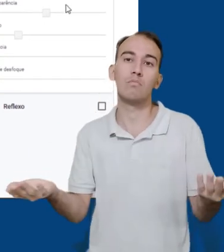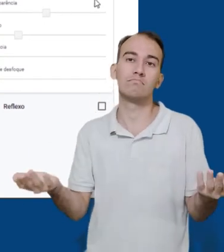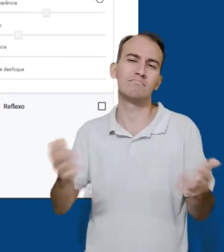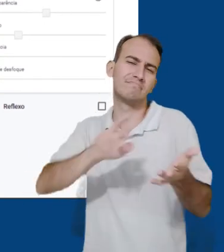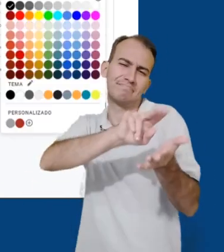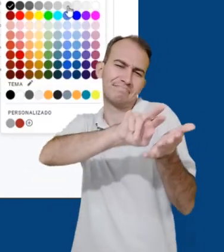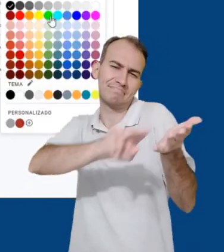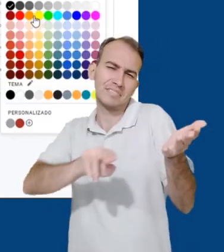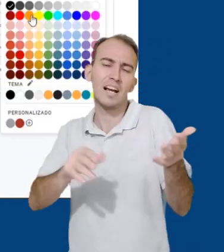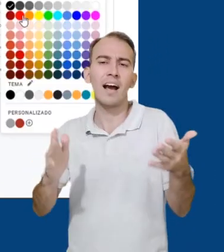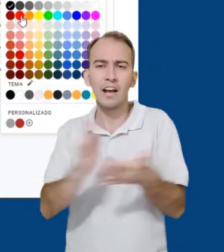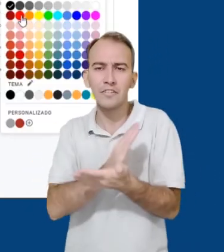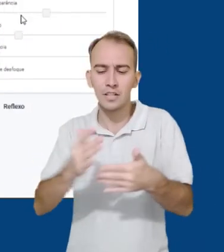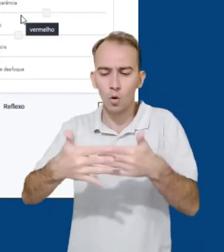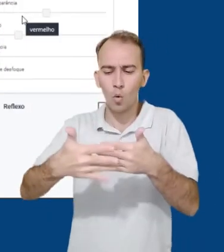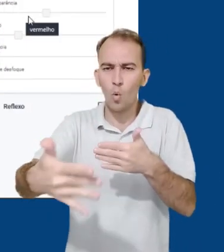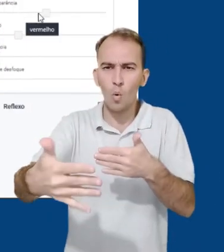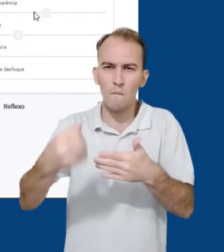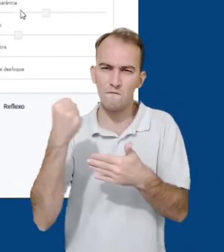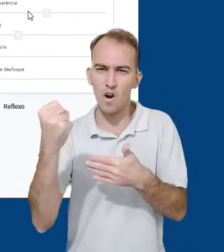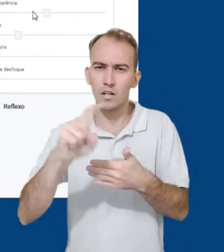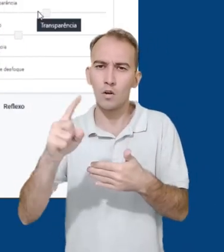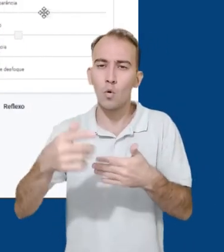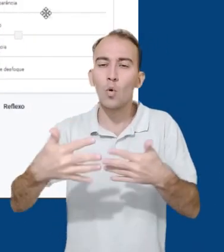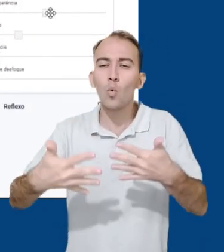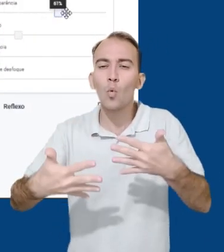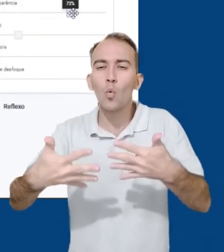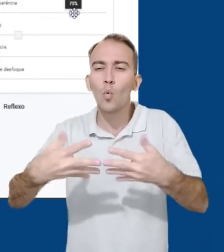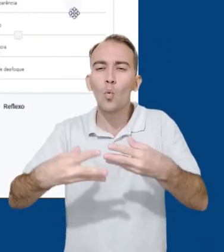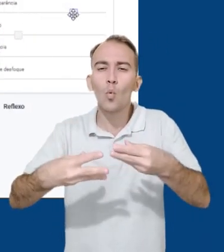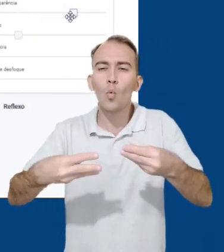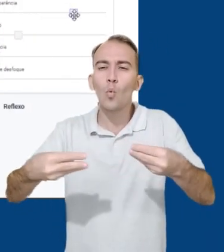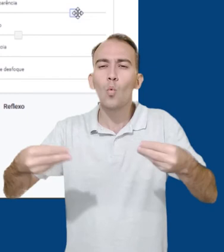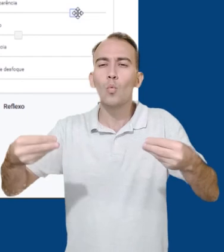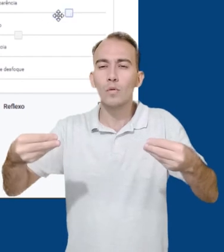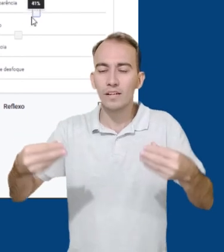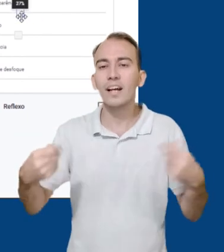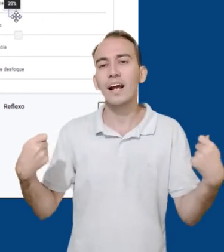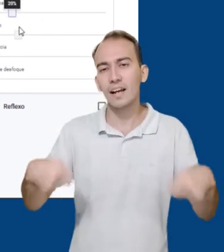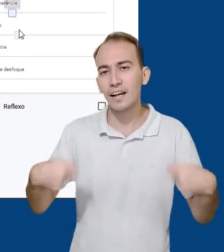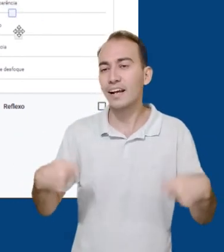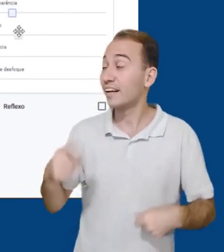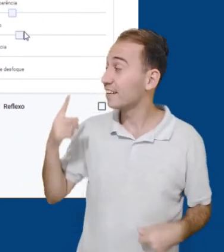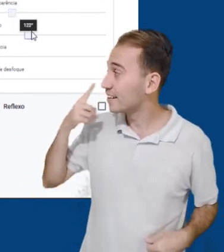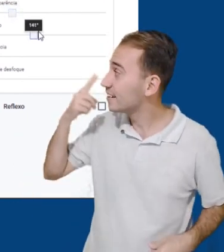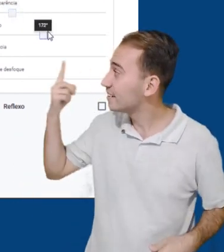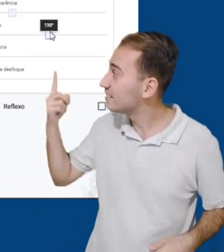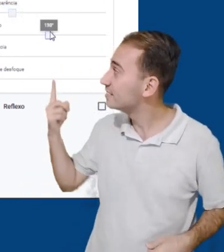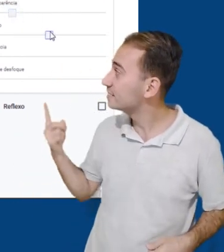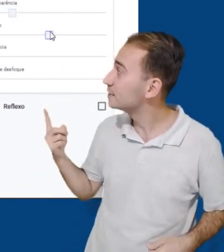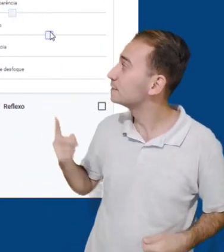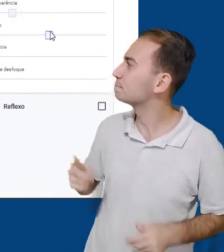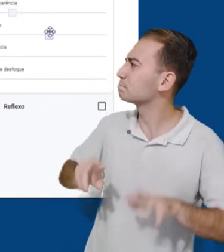podemos ajustar a cor, a transparência, o ângulo,